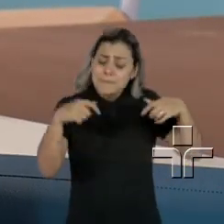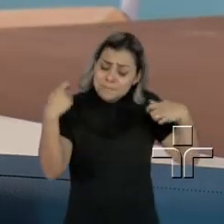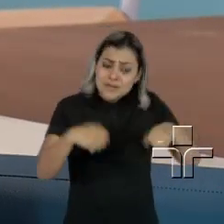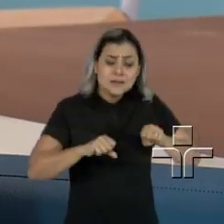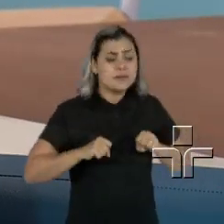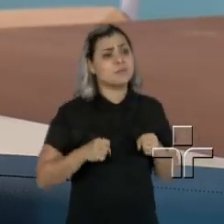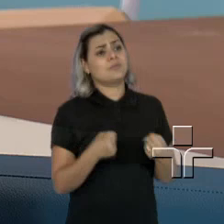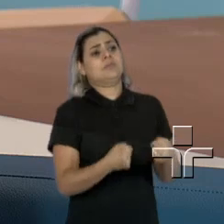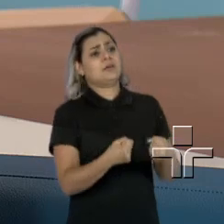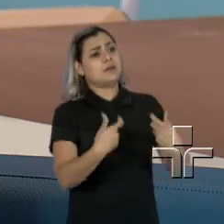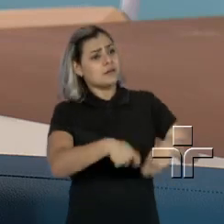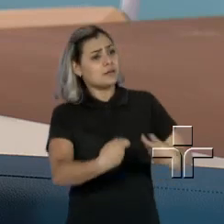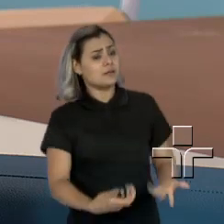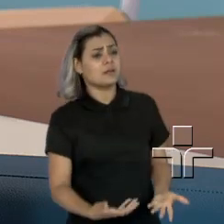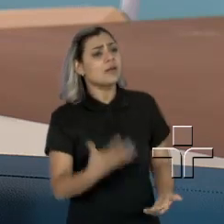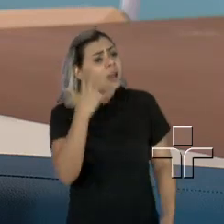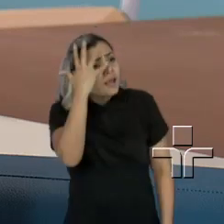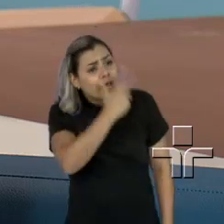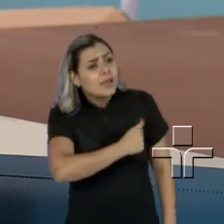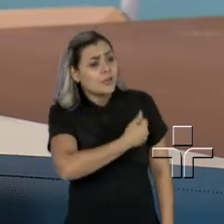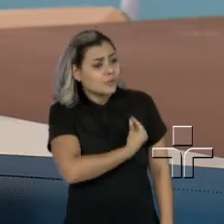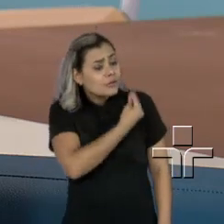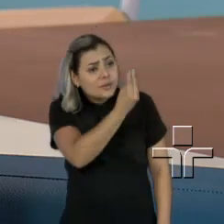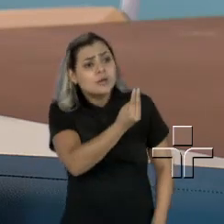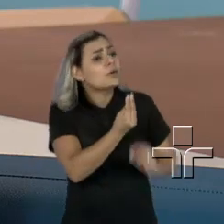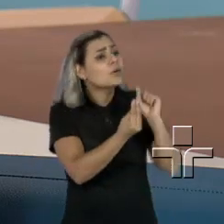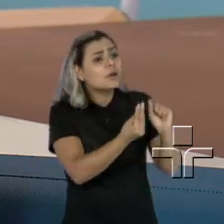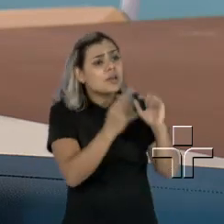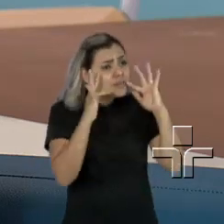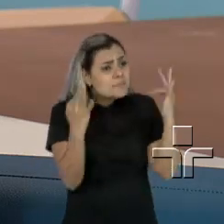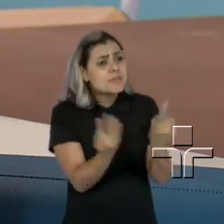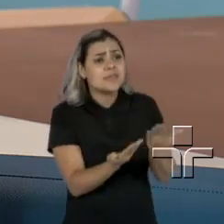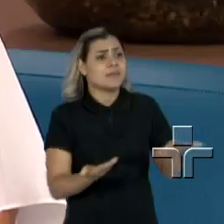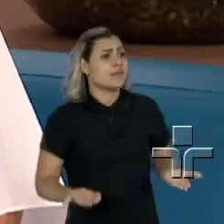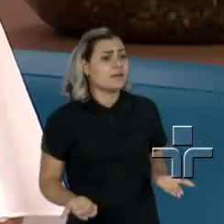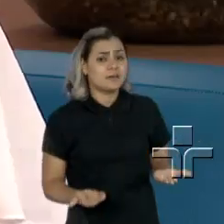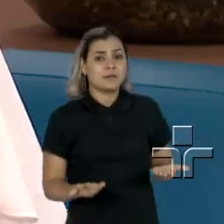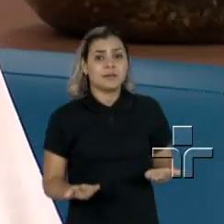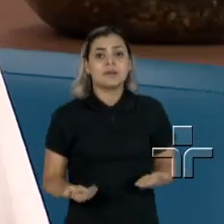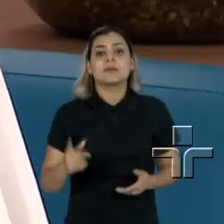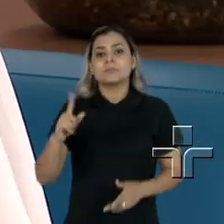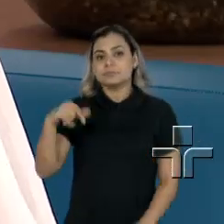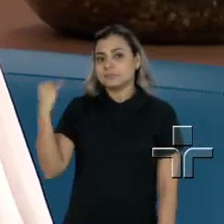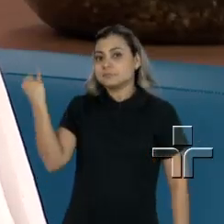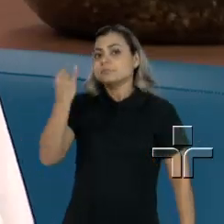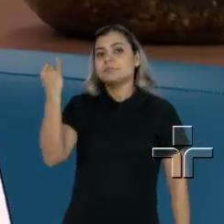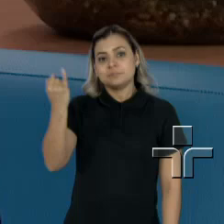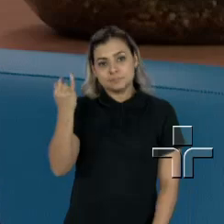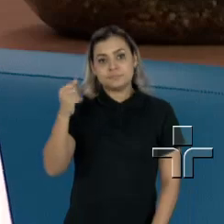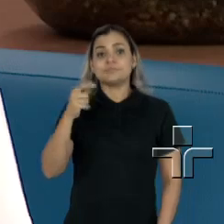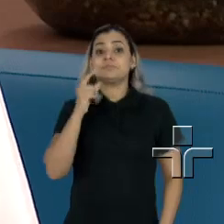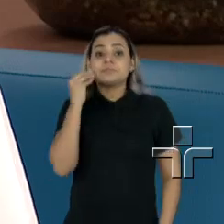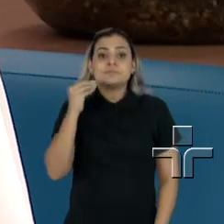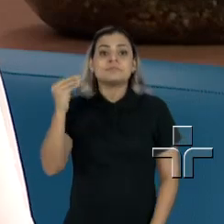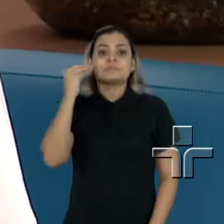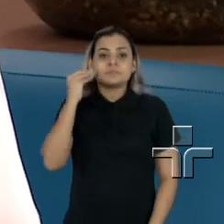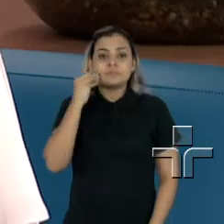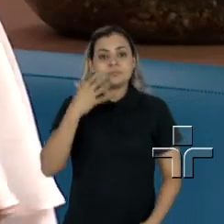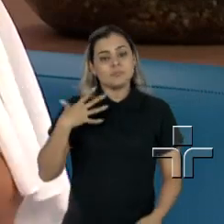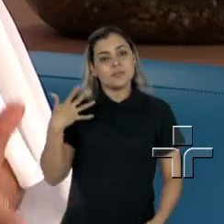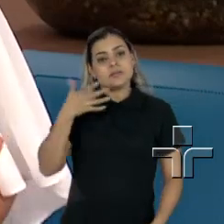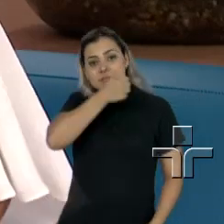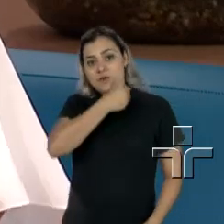exercer. Não tem coisa mais bonita na vida do que formar uma família. E o importante é que a Marina tentou, tentou salvar os dois